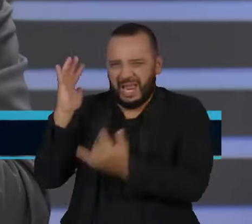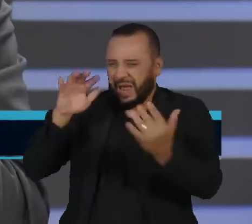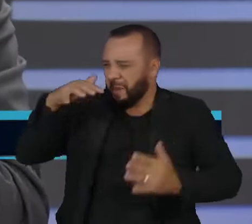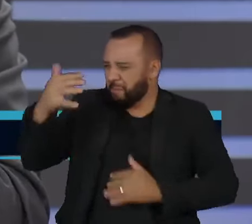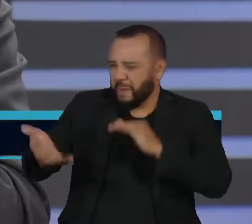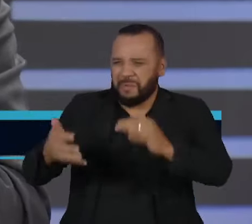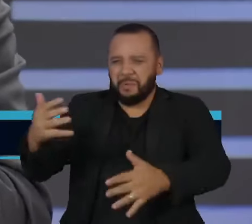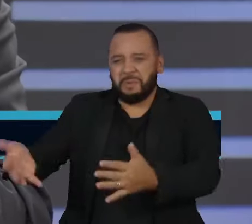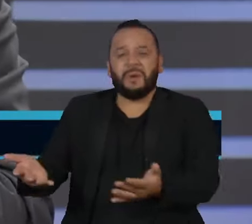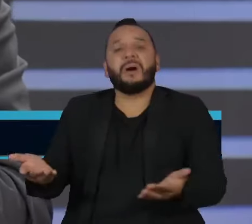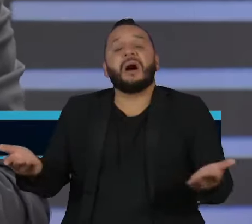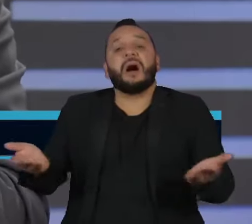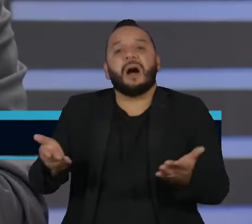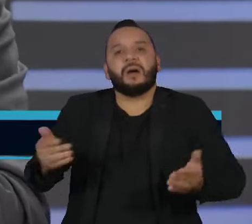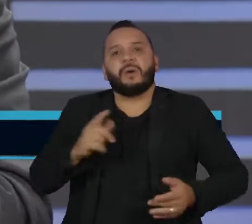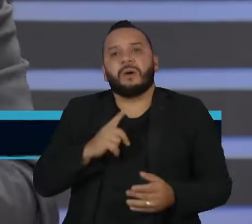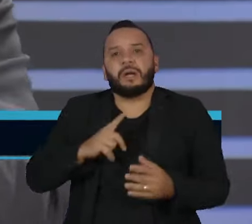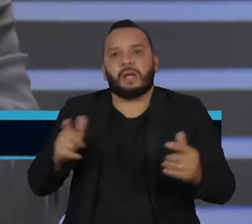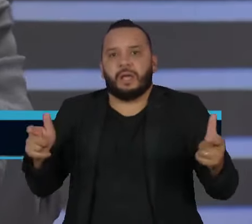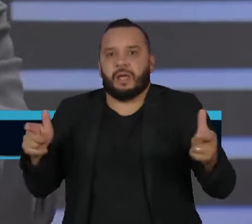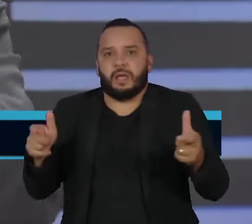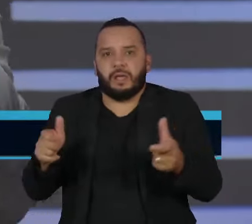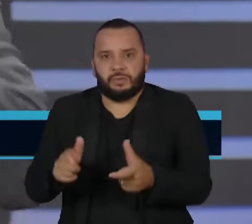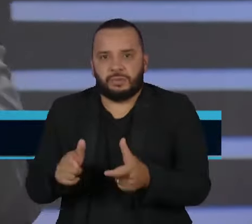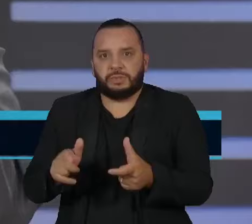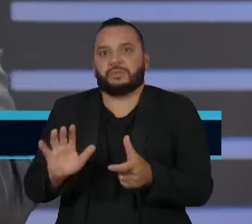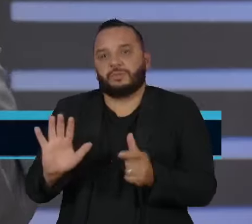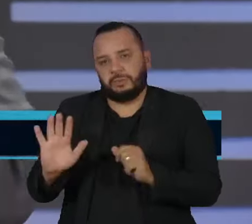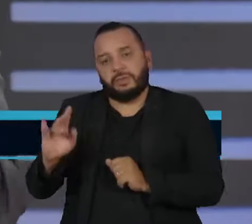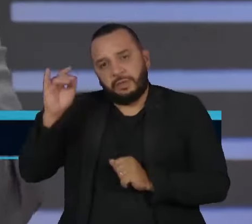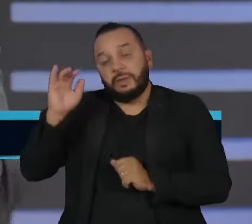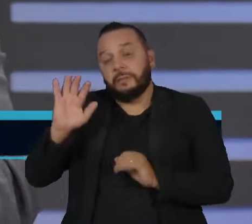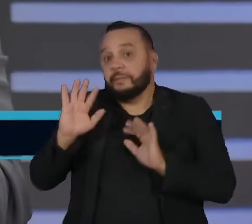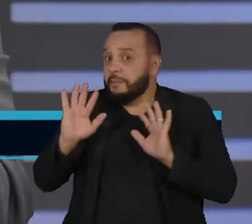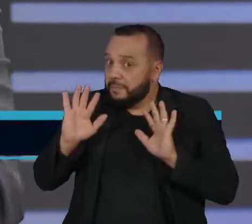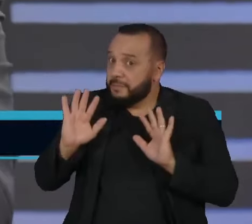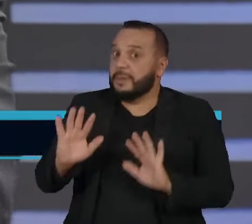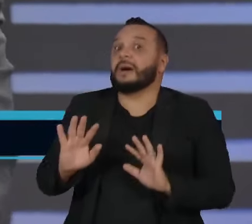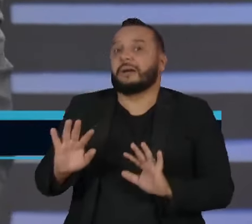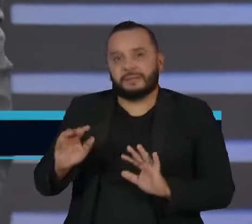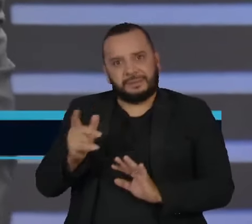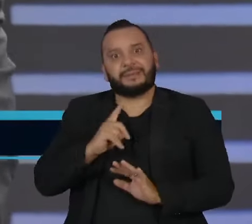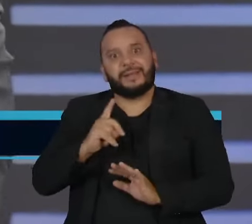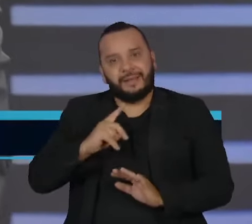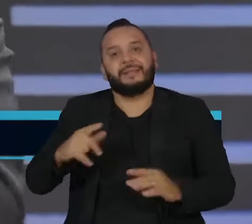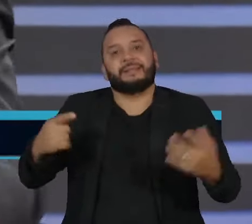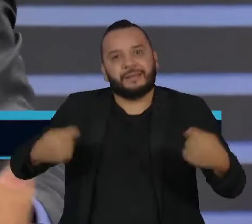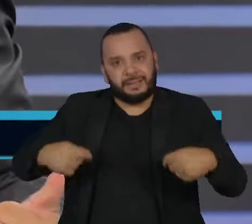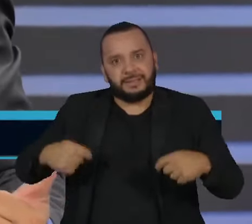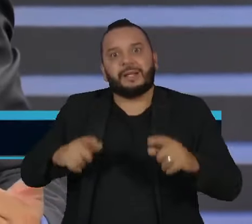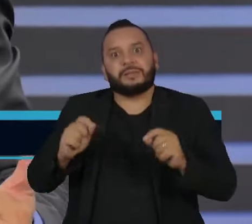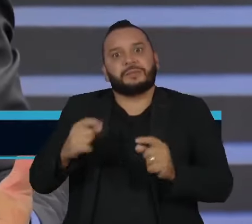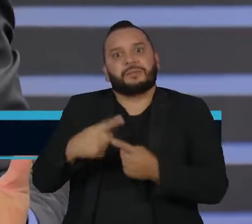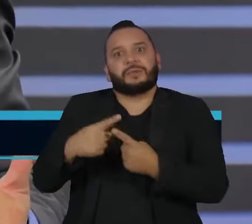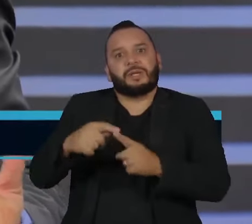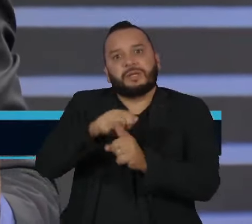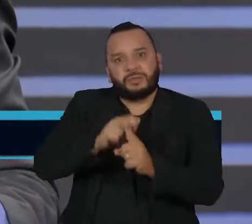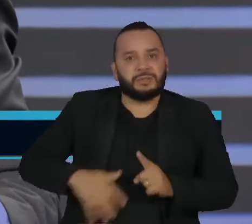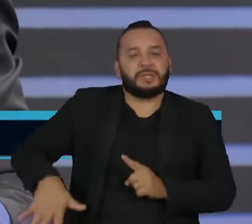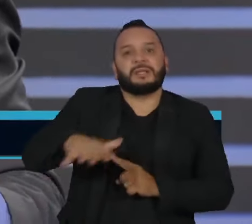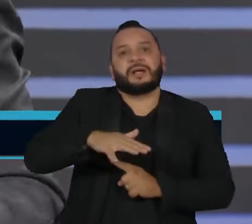significativa agora, significa uma redução insuficiente comparado com as necessidades do mundo mudar sua matriz,